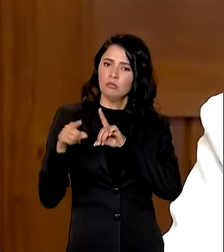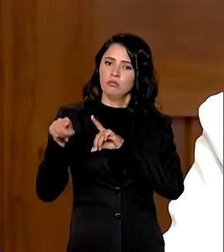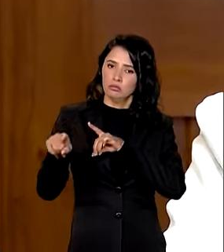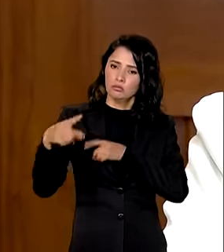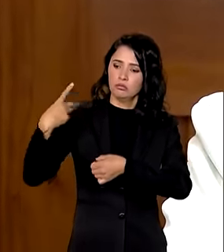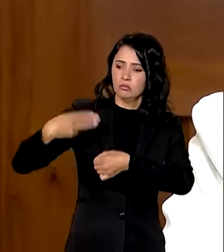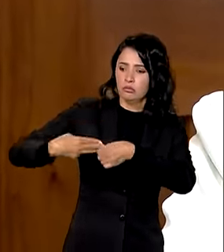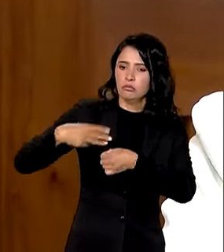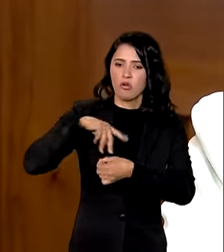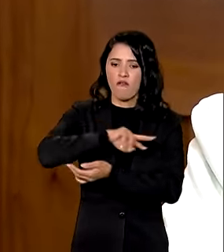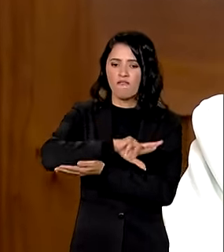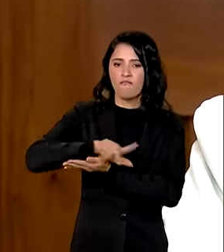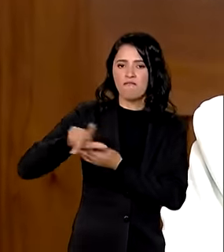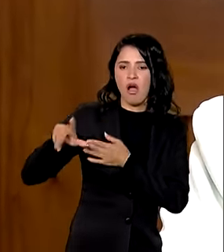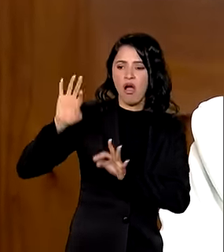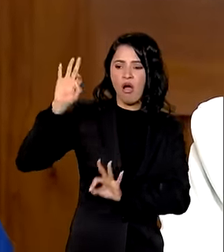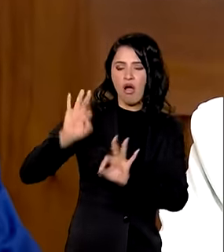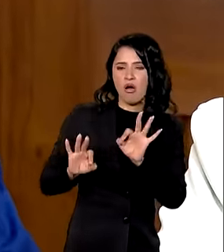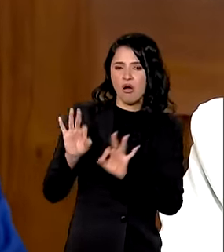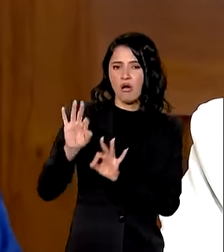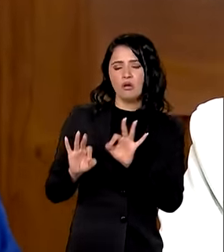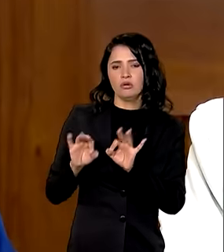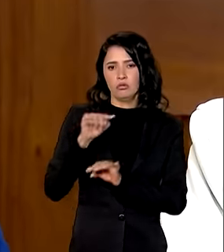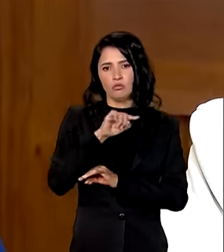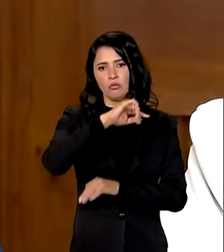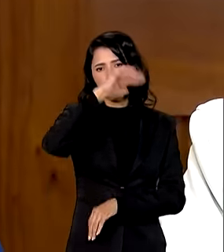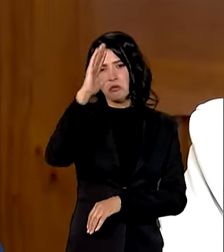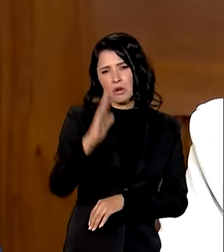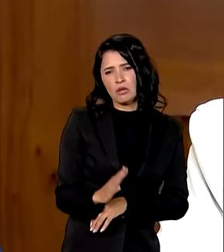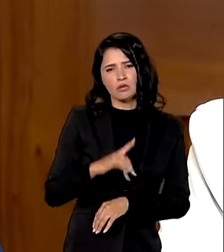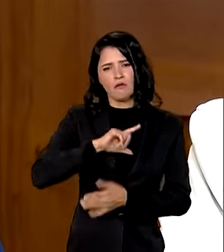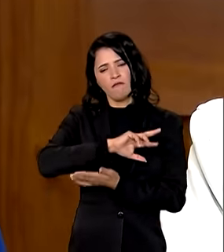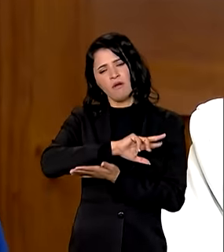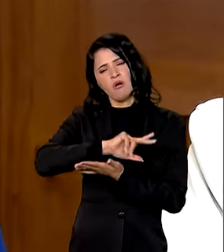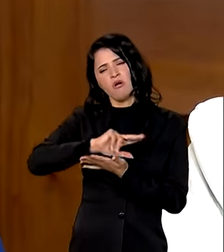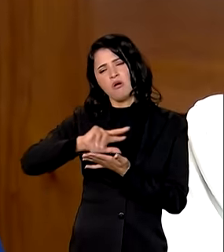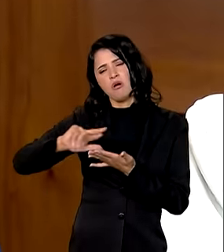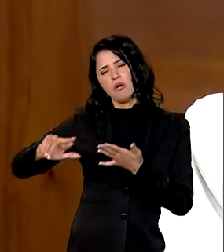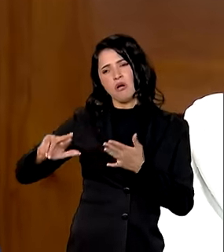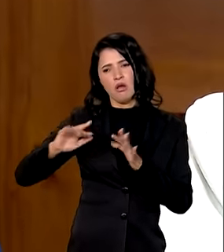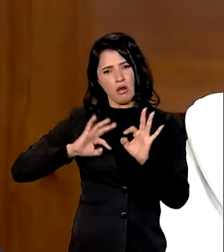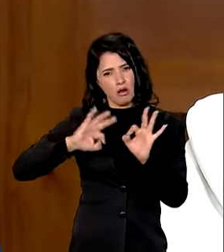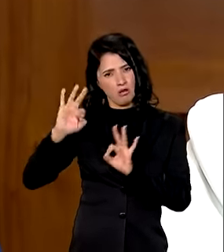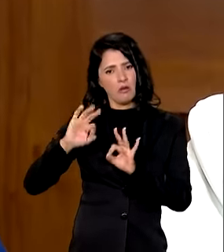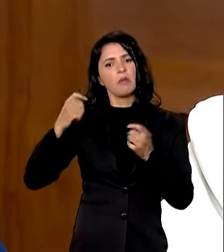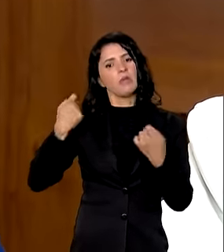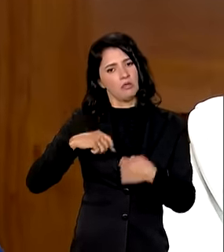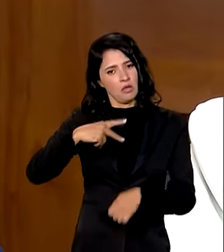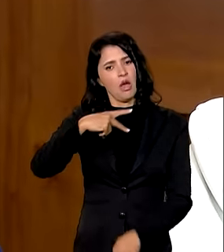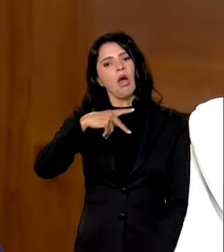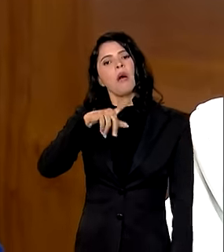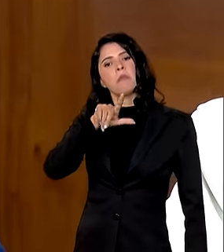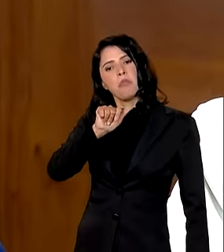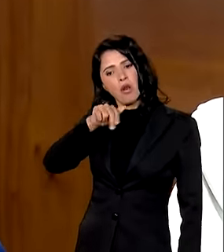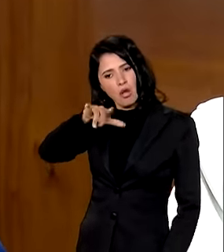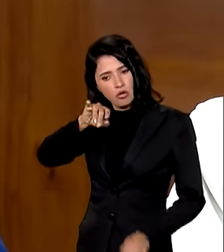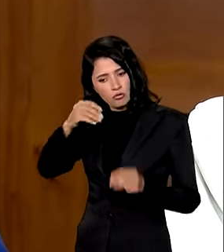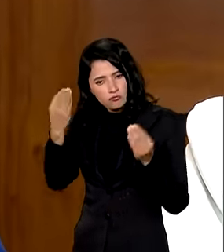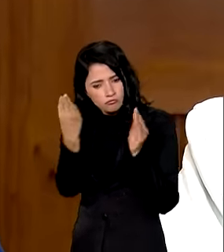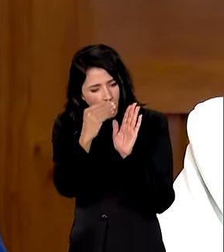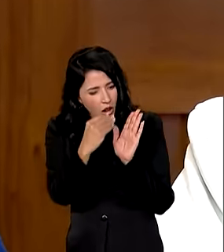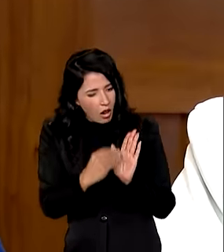Grande do Sul com dezenas de planos no Brasil com dezenas de planos tem que fazer plano fez um plano